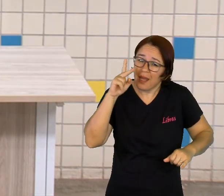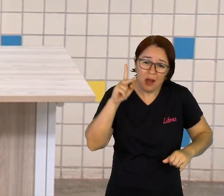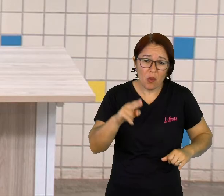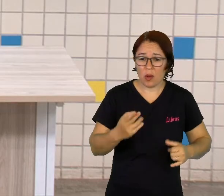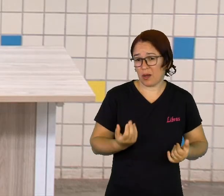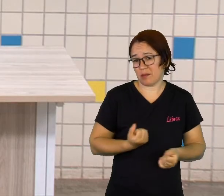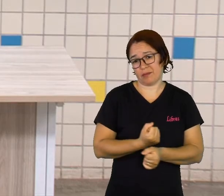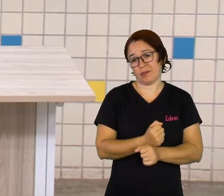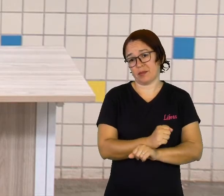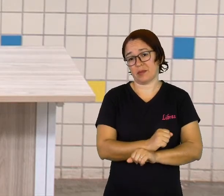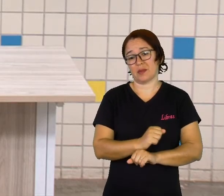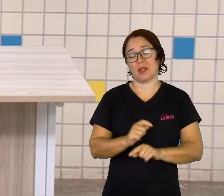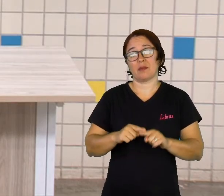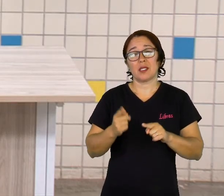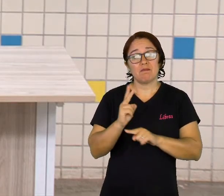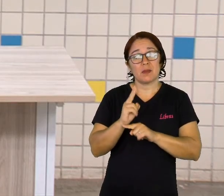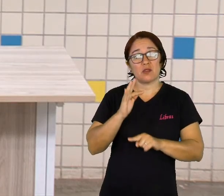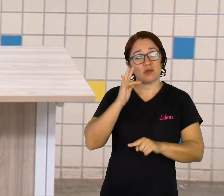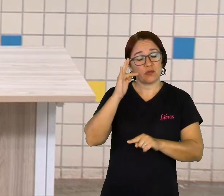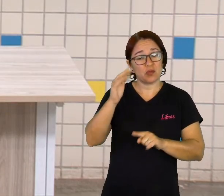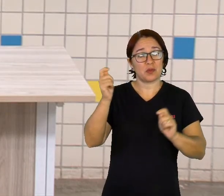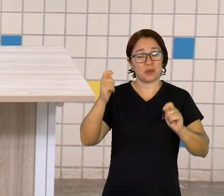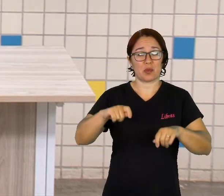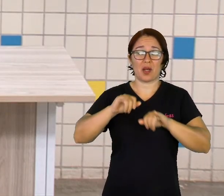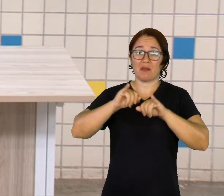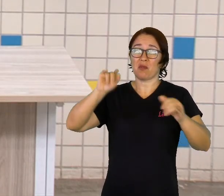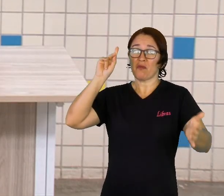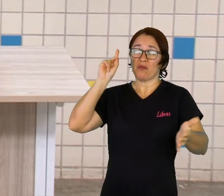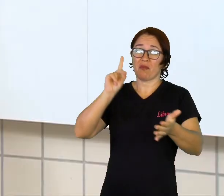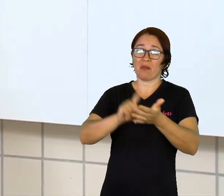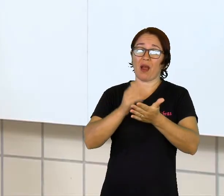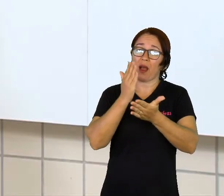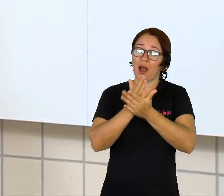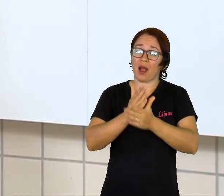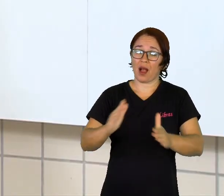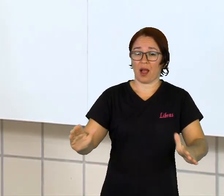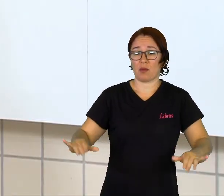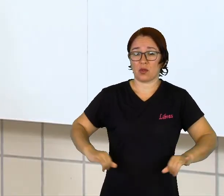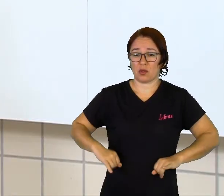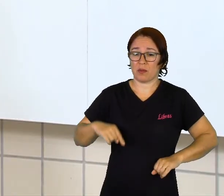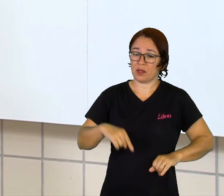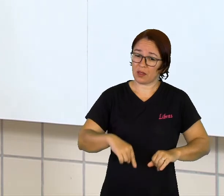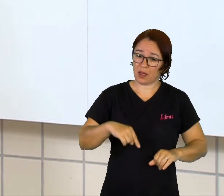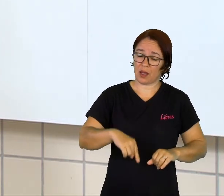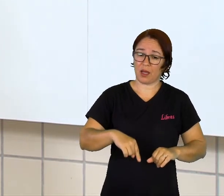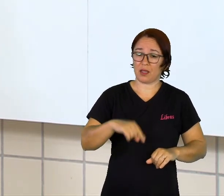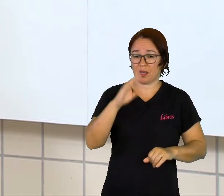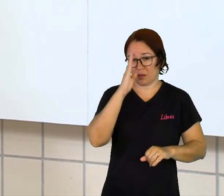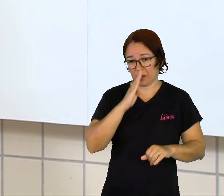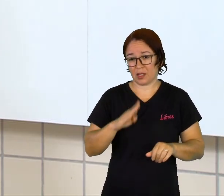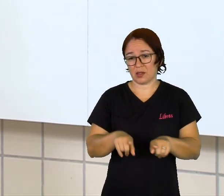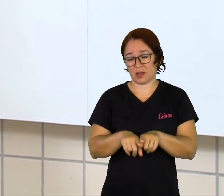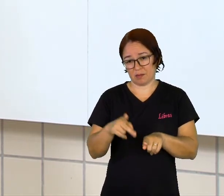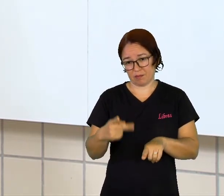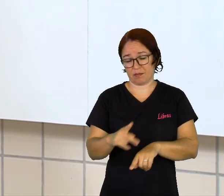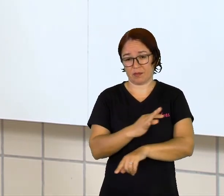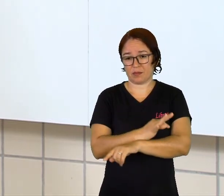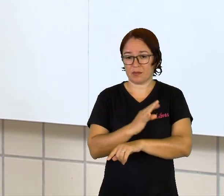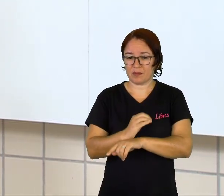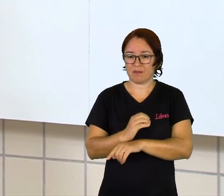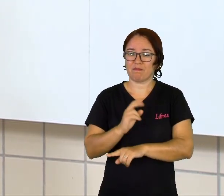e também aqui no nosso estado. Eu espero que vocês tenham gostado e aprendido.